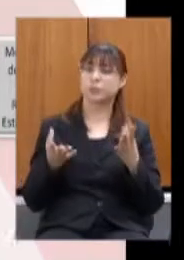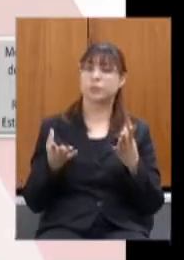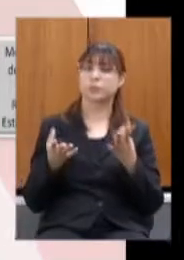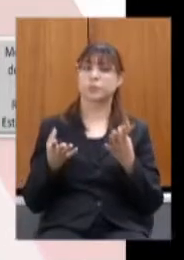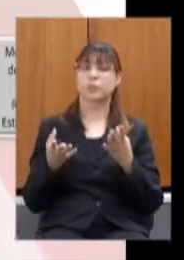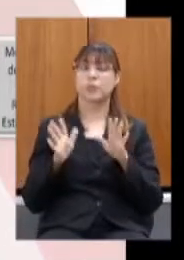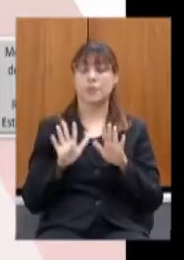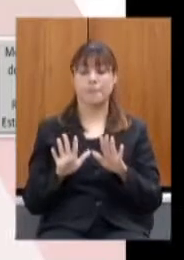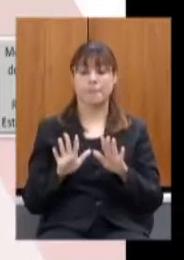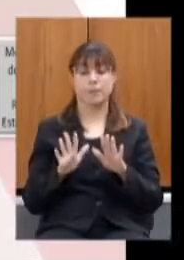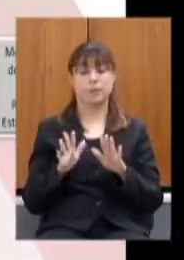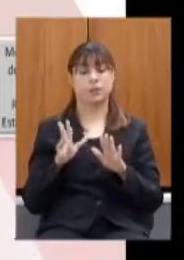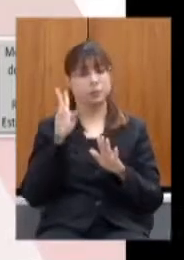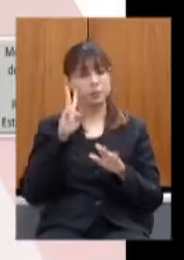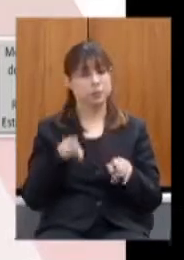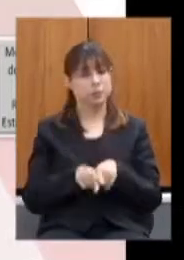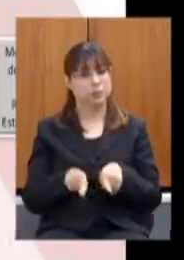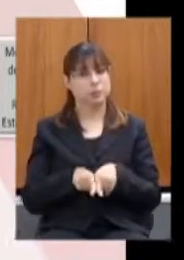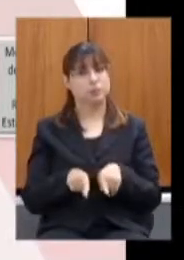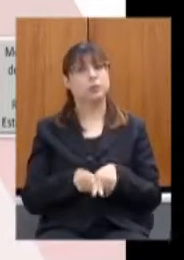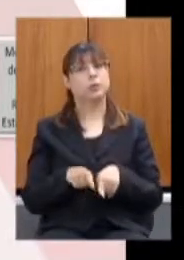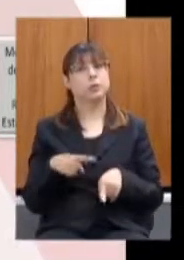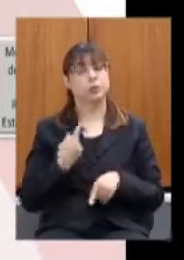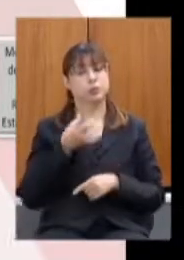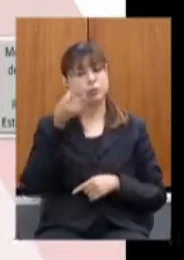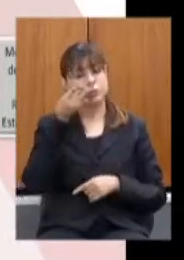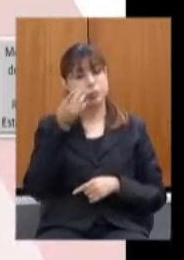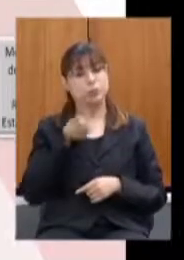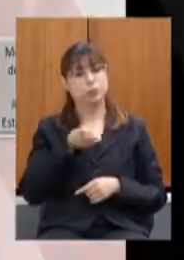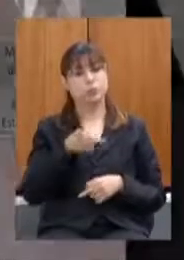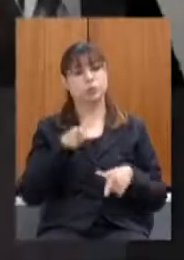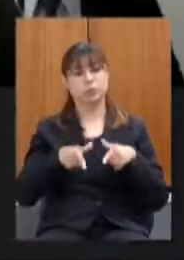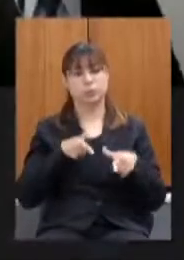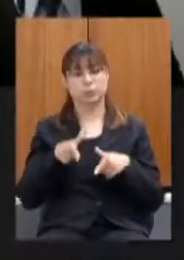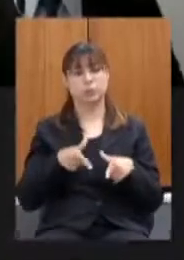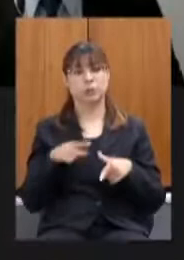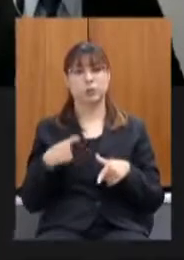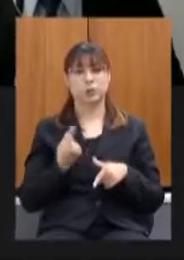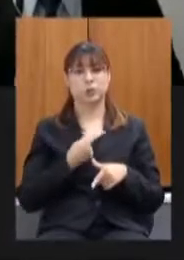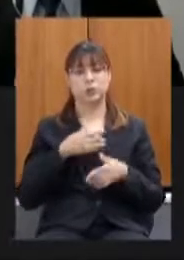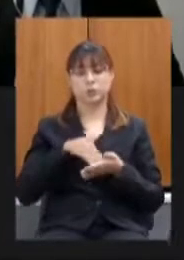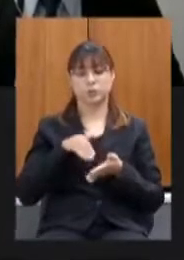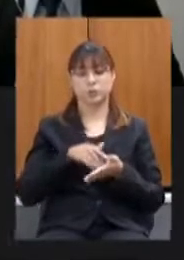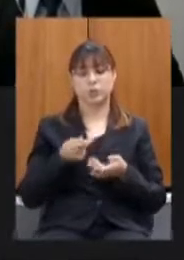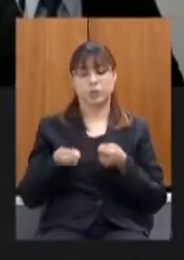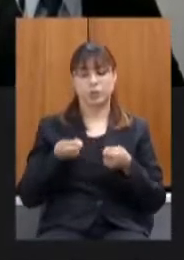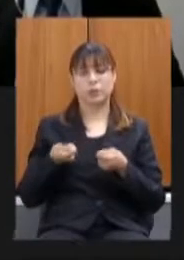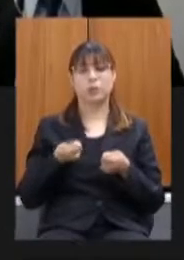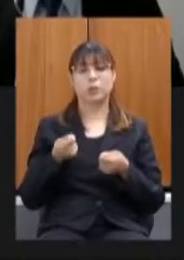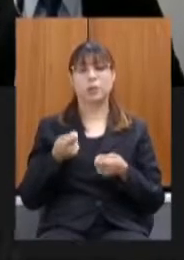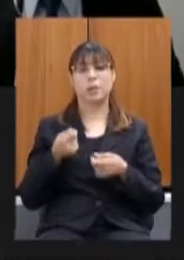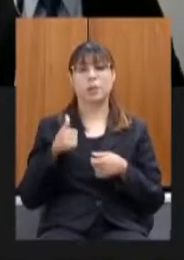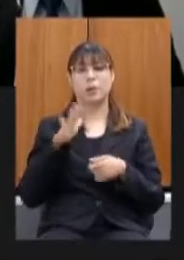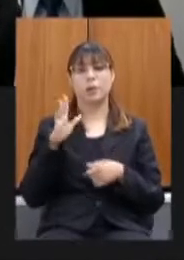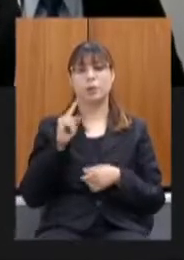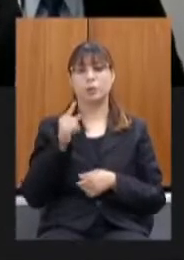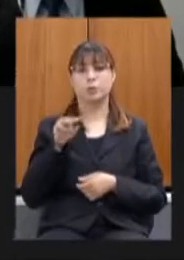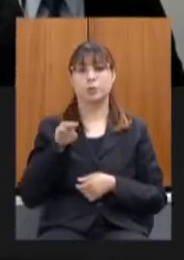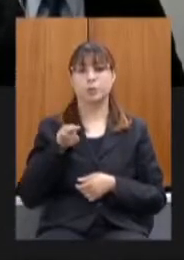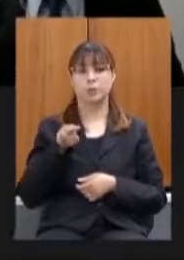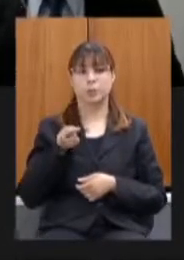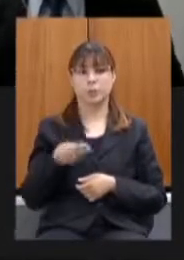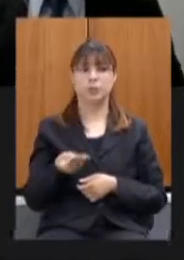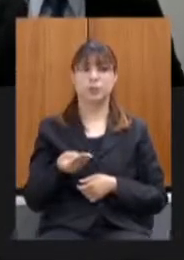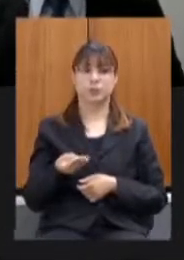deixamos de atender presencialmente ou seja a fazenda atendeu quase um milhão de contribuintes próximo